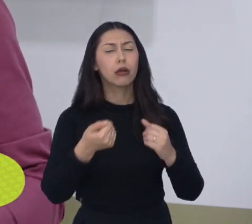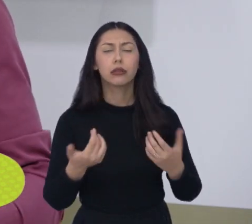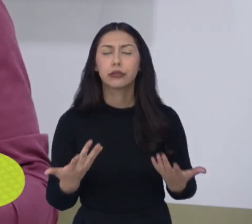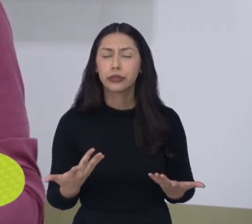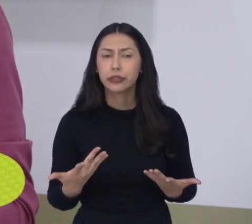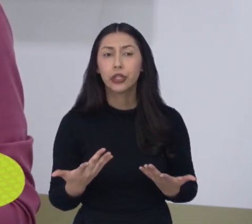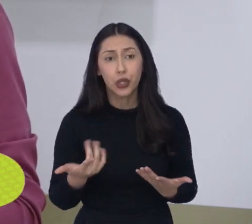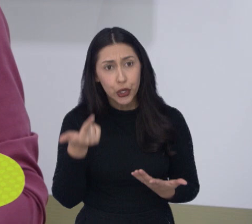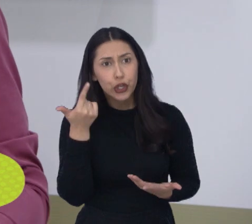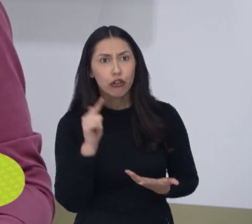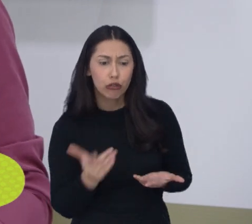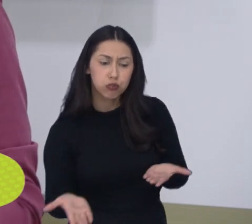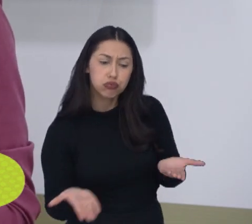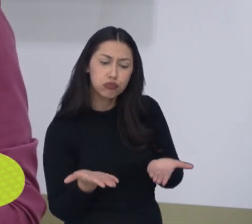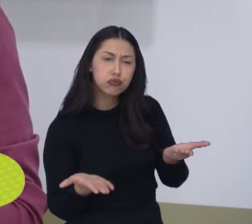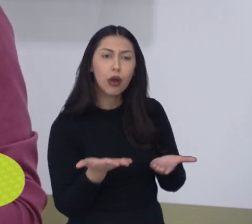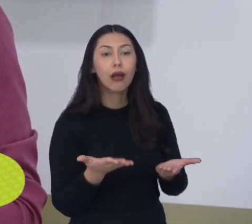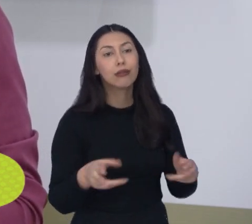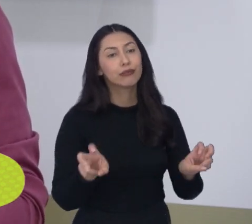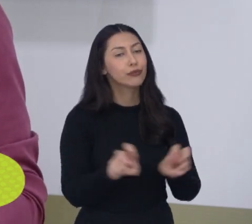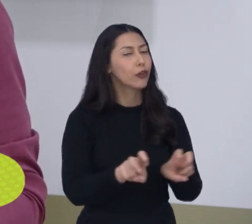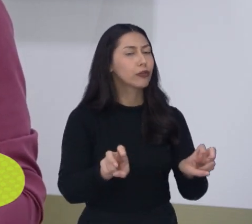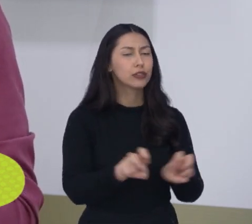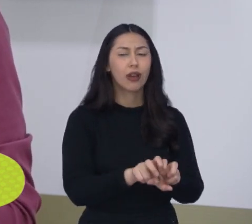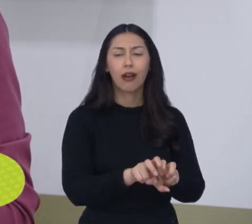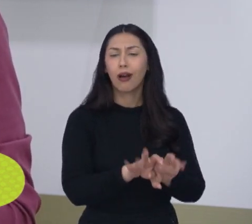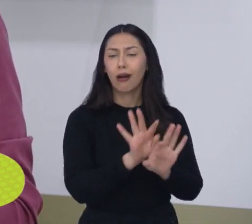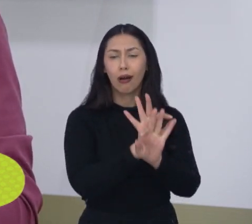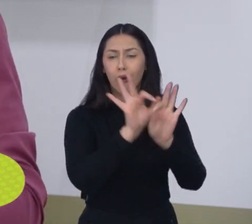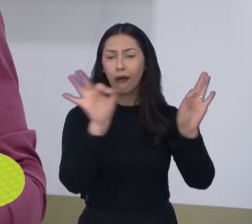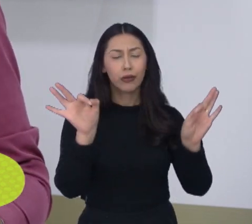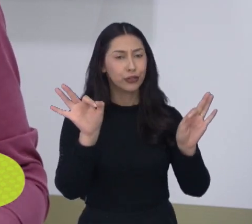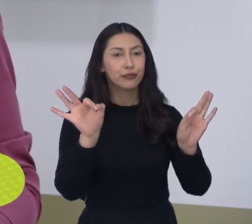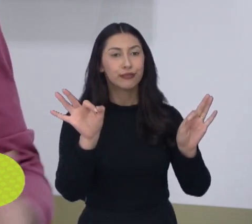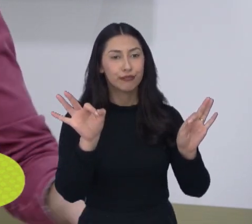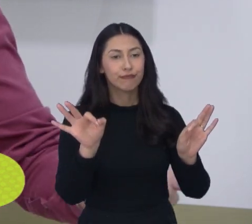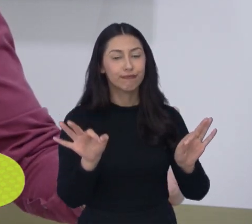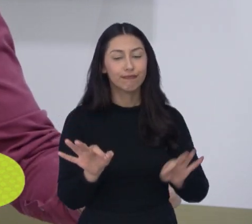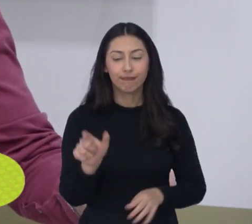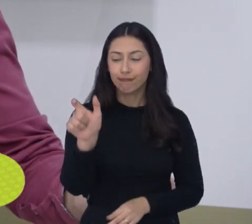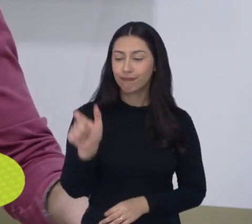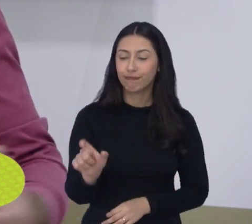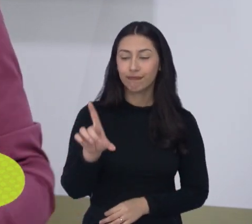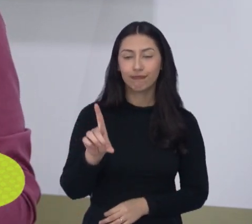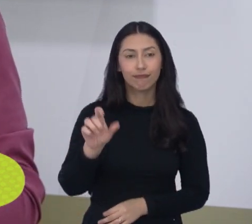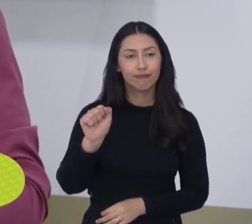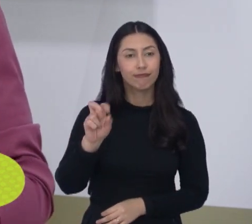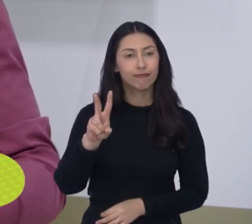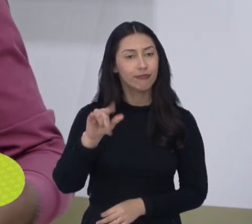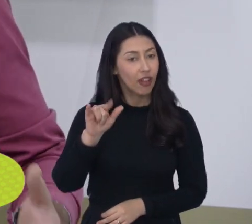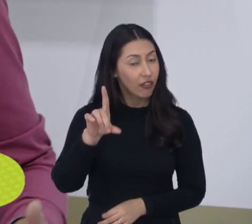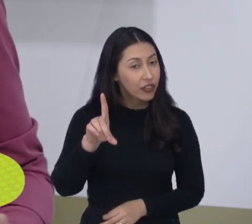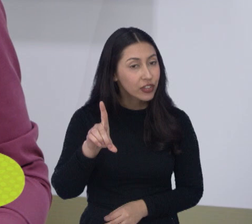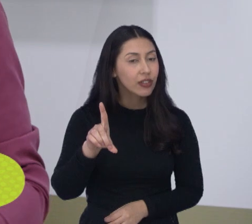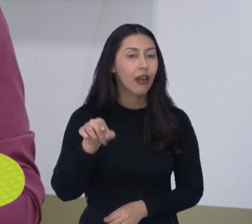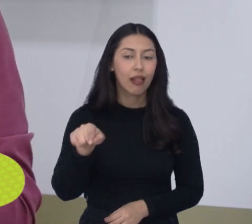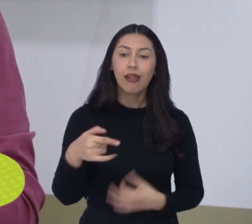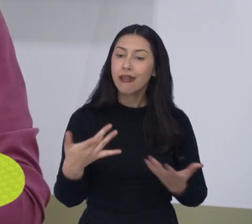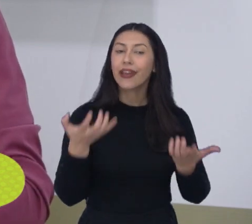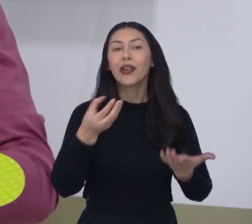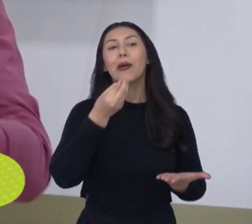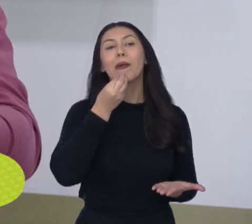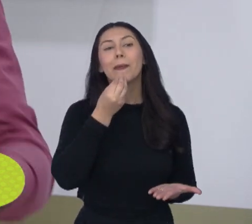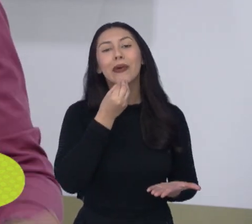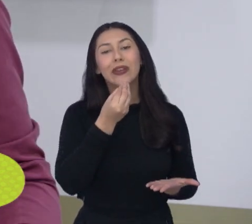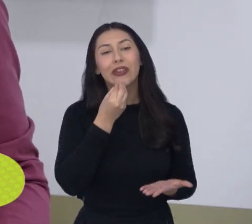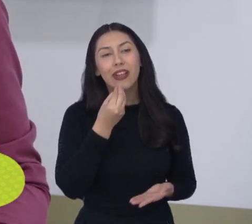mais volume de jogo no futsal, isso daí faz muita diferença. E o David é um jogador que vinha buscando o seu espaço, né, já